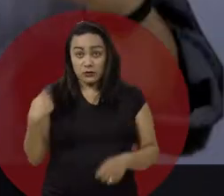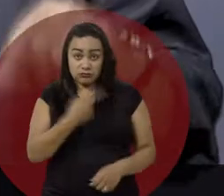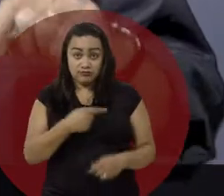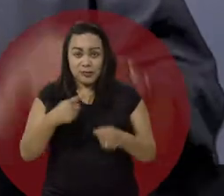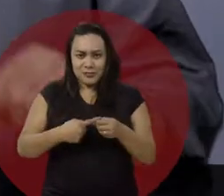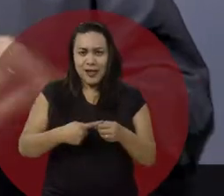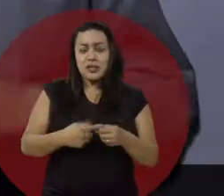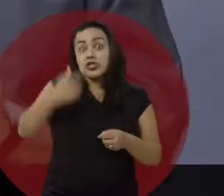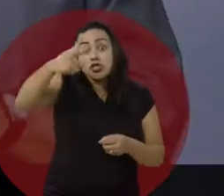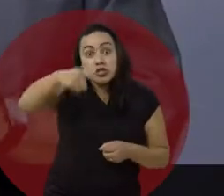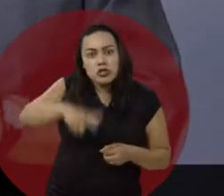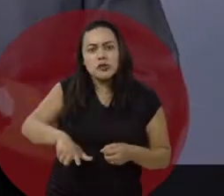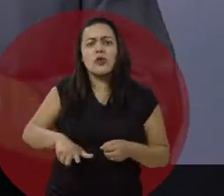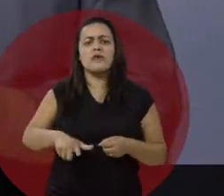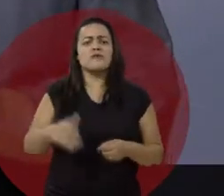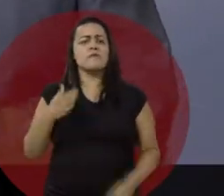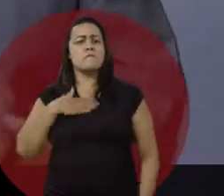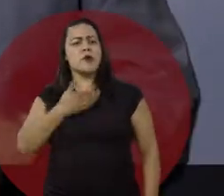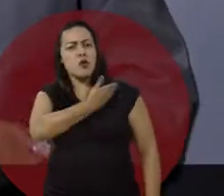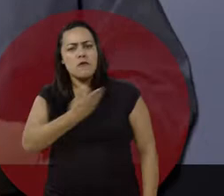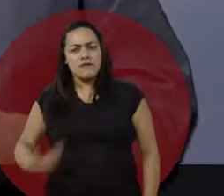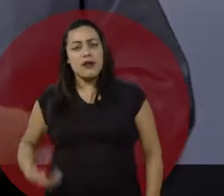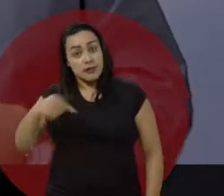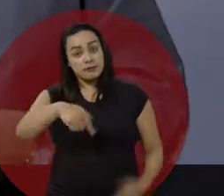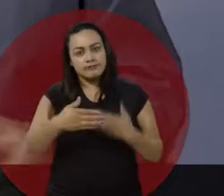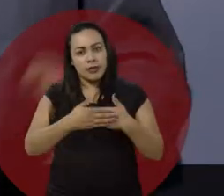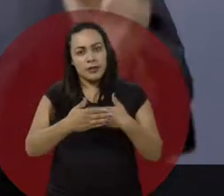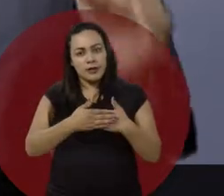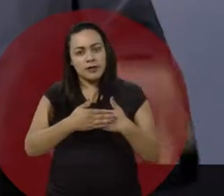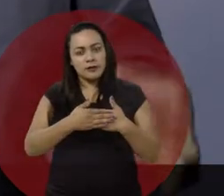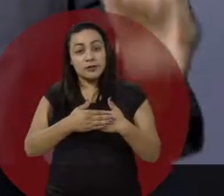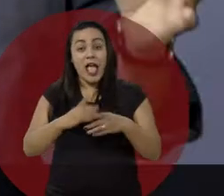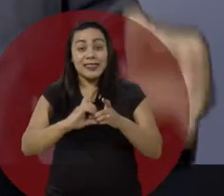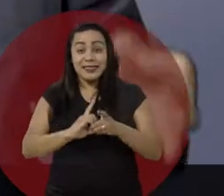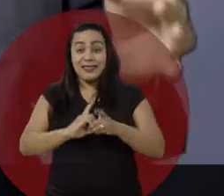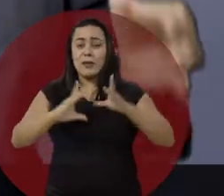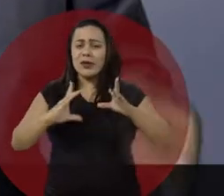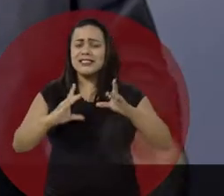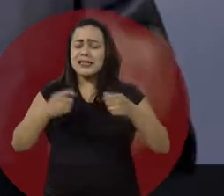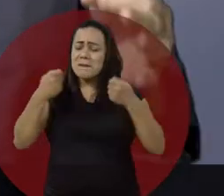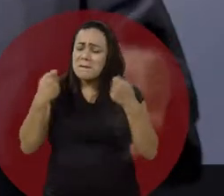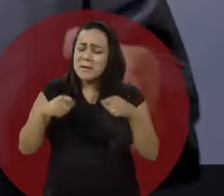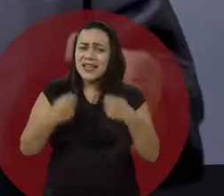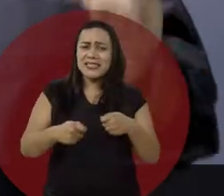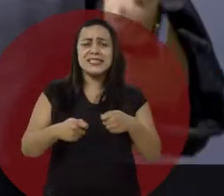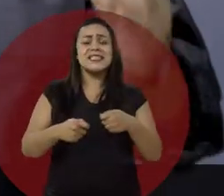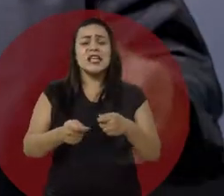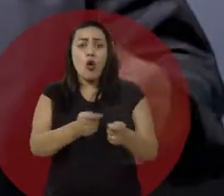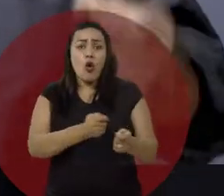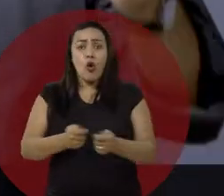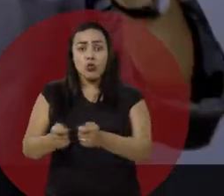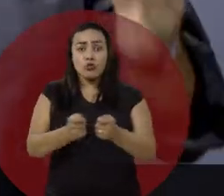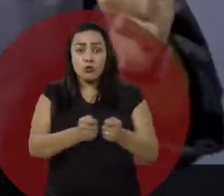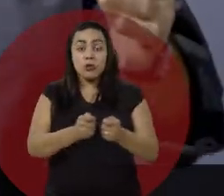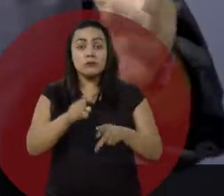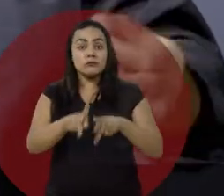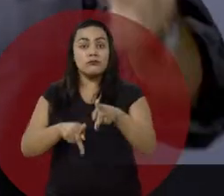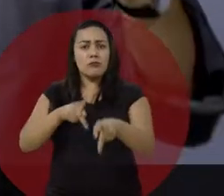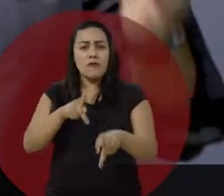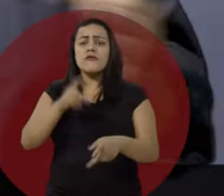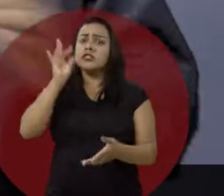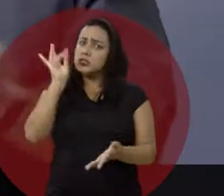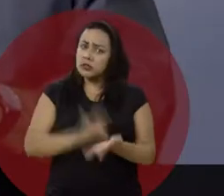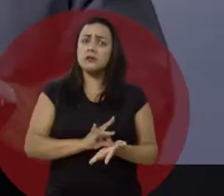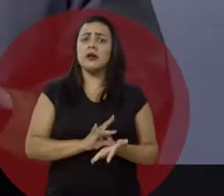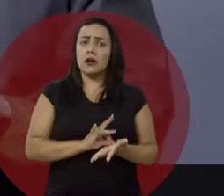cidade, vai ser retomada no meu governo em Ribeirão Preto. O Estado Democrático de Direito tem que estar sob controle do povo,